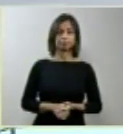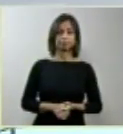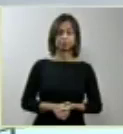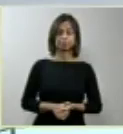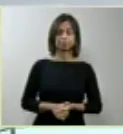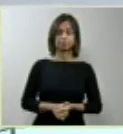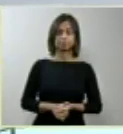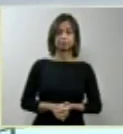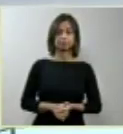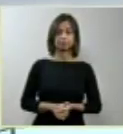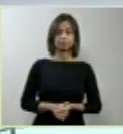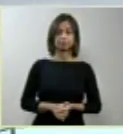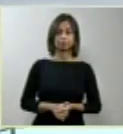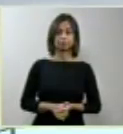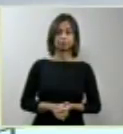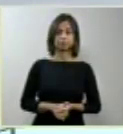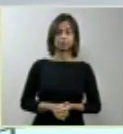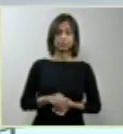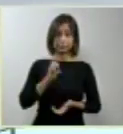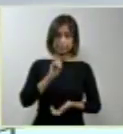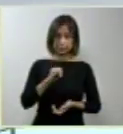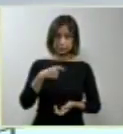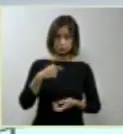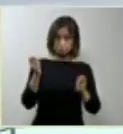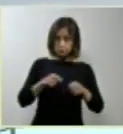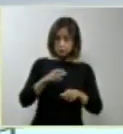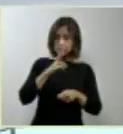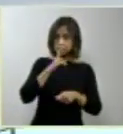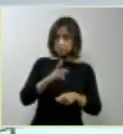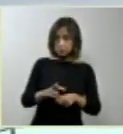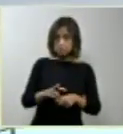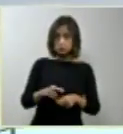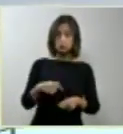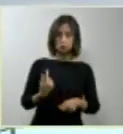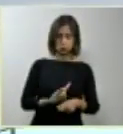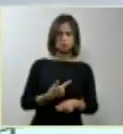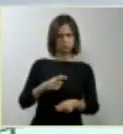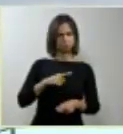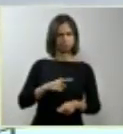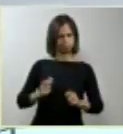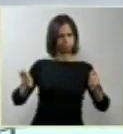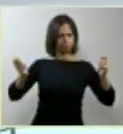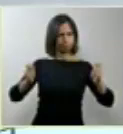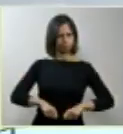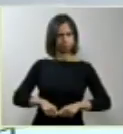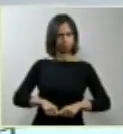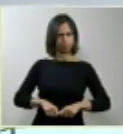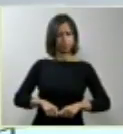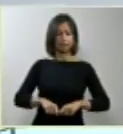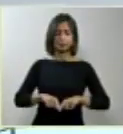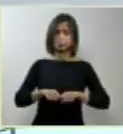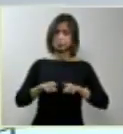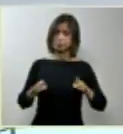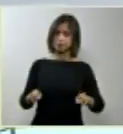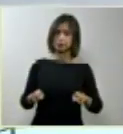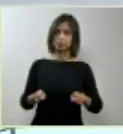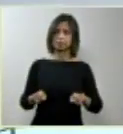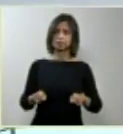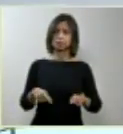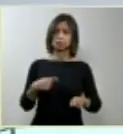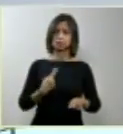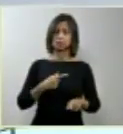Se eu puder responder, eu diria que nós temos essa capacidade. Mas nós temos essa